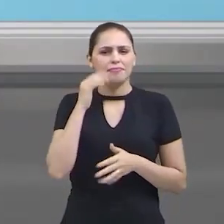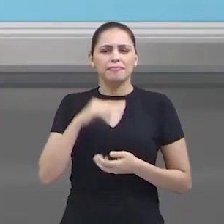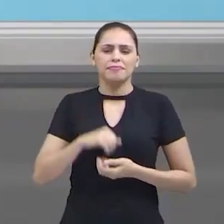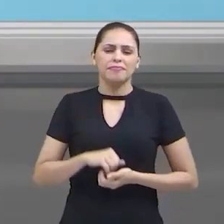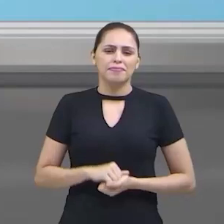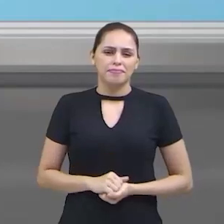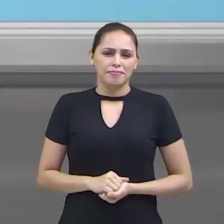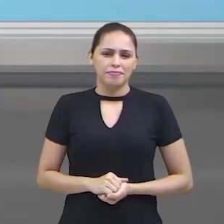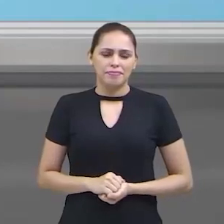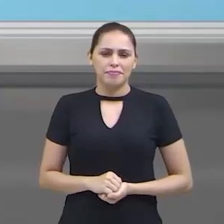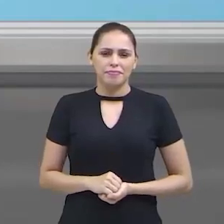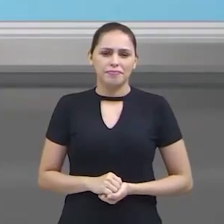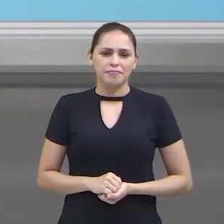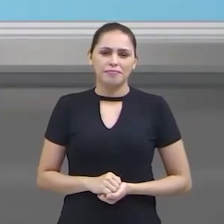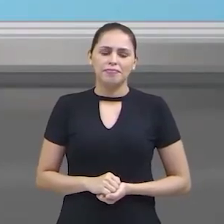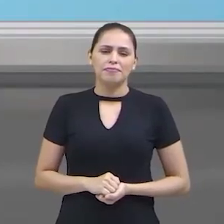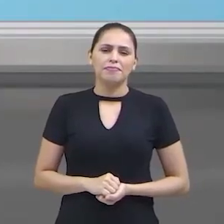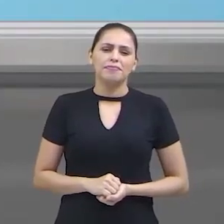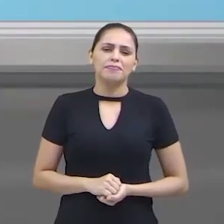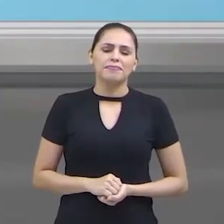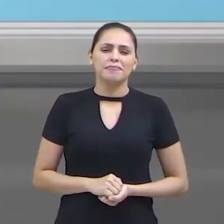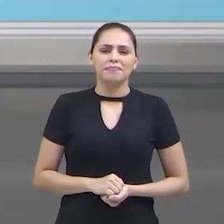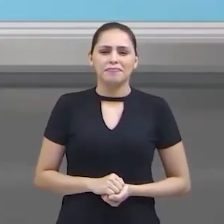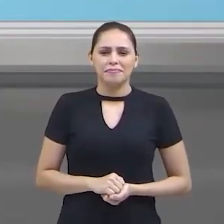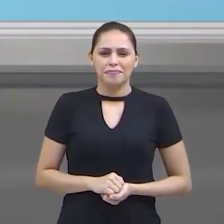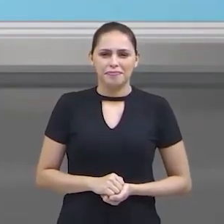até o meio da folha, para se encontrar com essa.